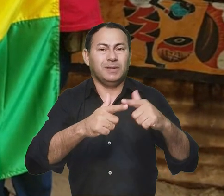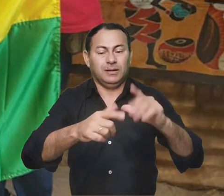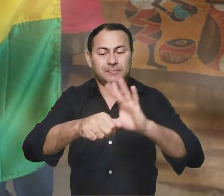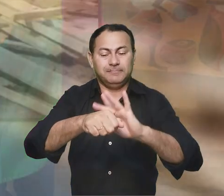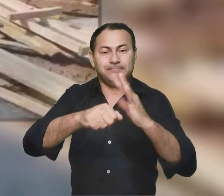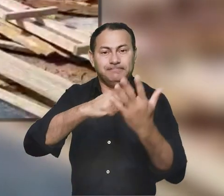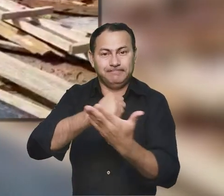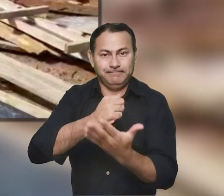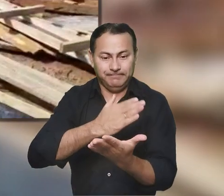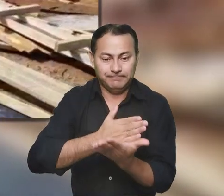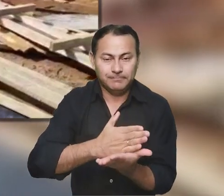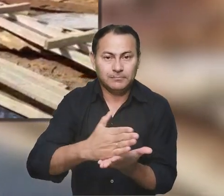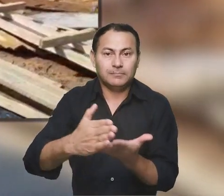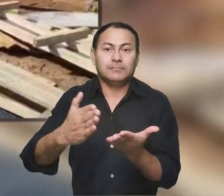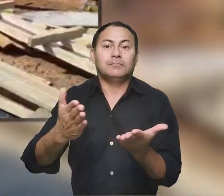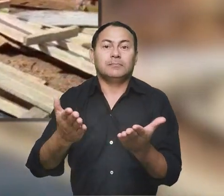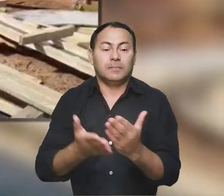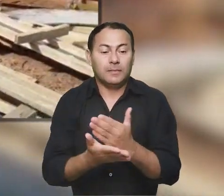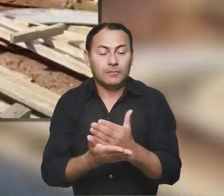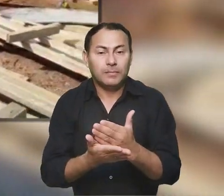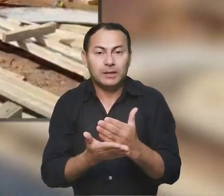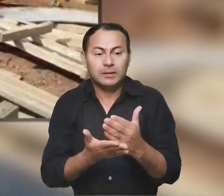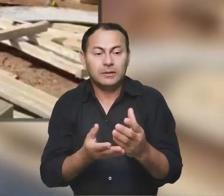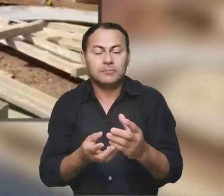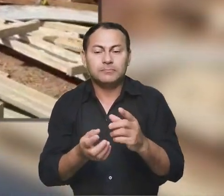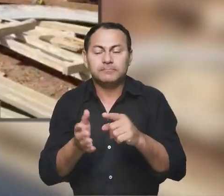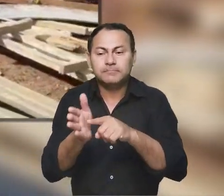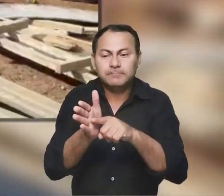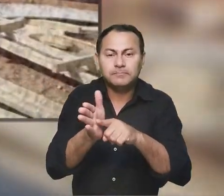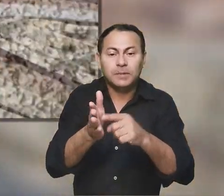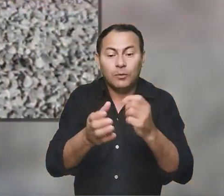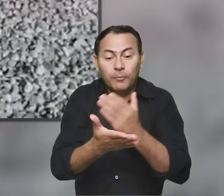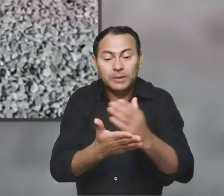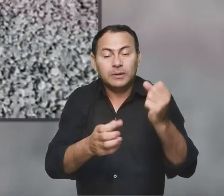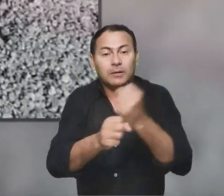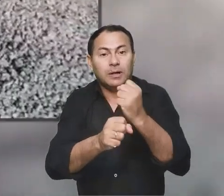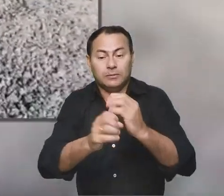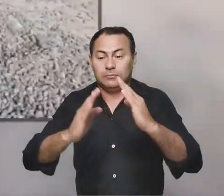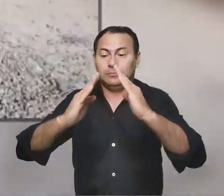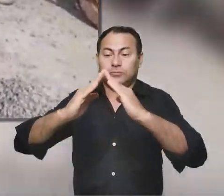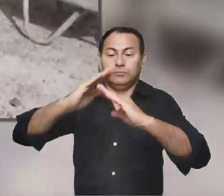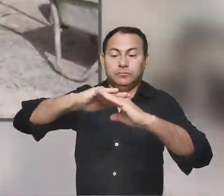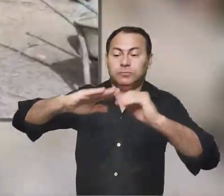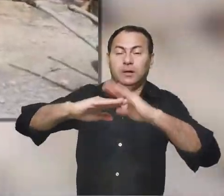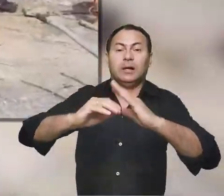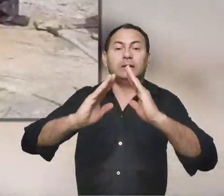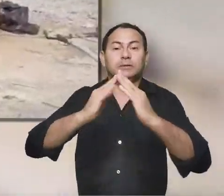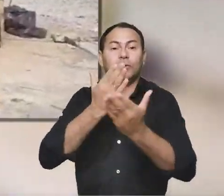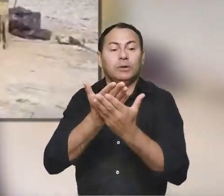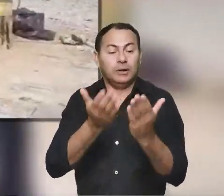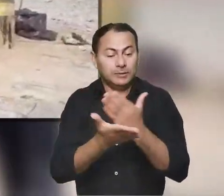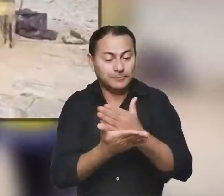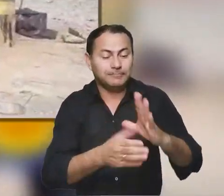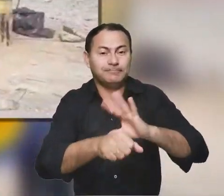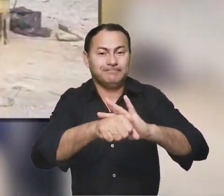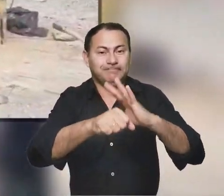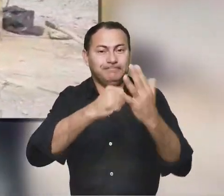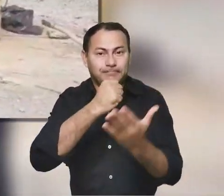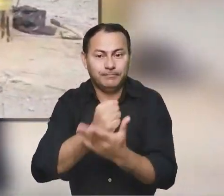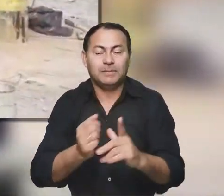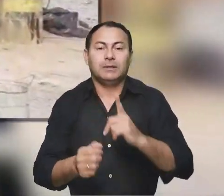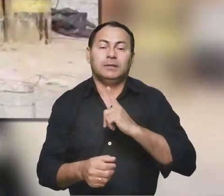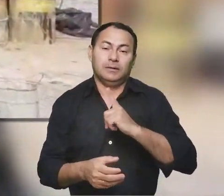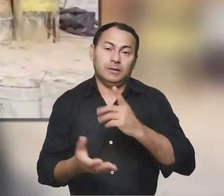pandemia, que no início começamos a levantar, a hora que ia cobrir a escola, veio a pandemia.